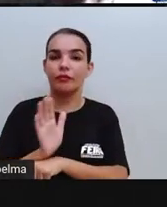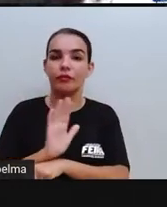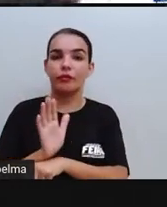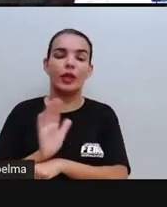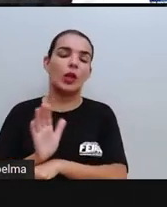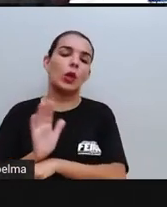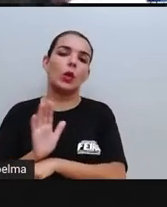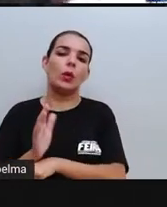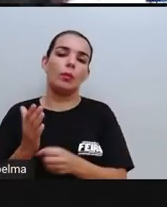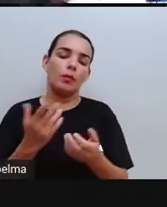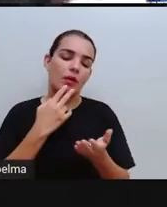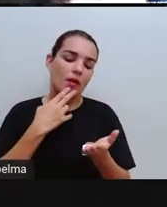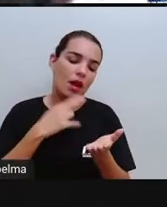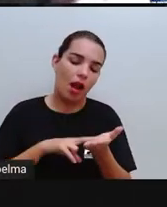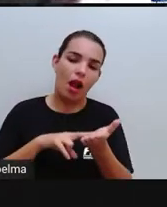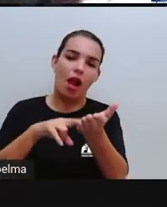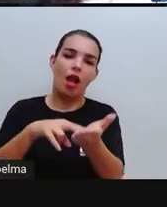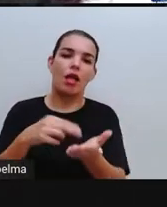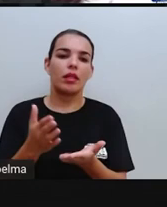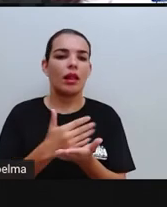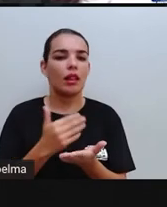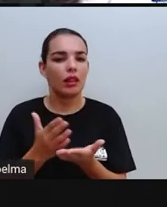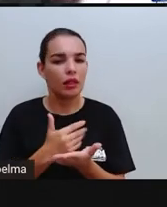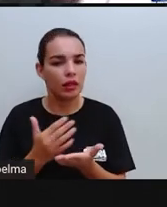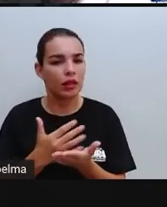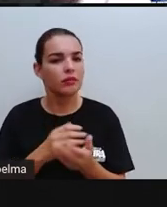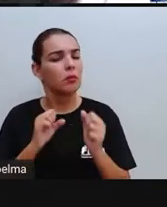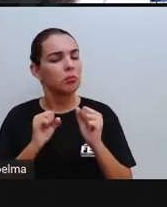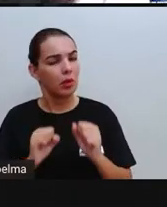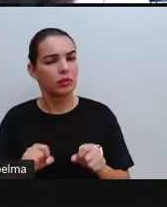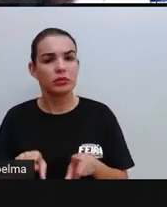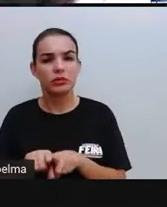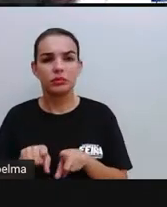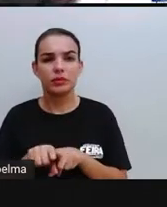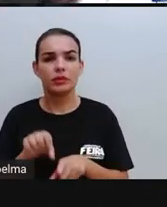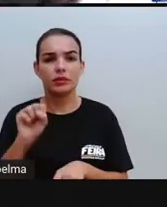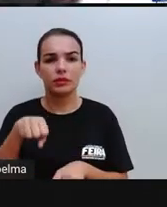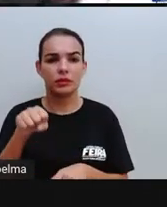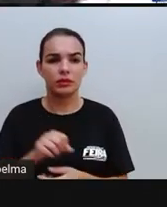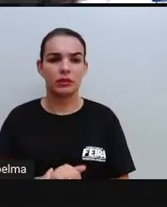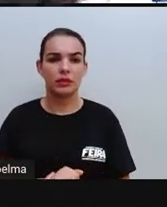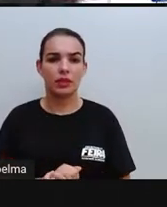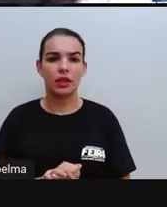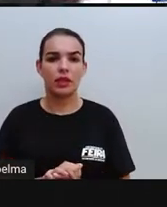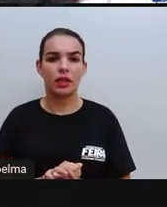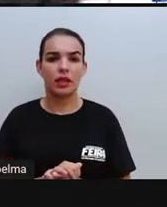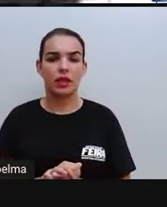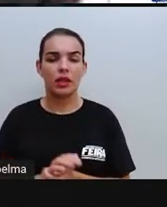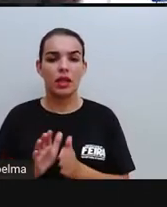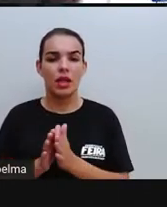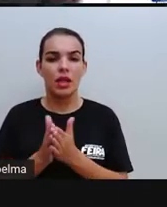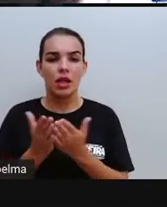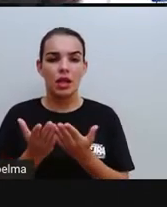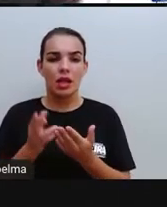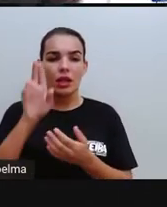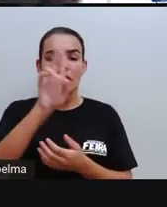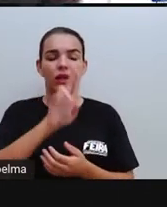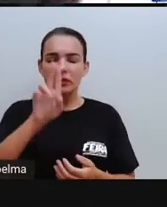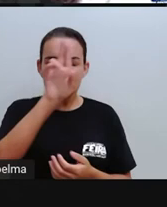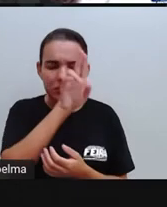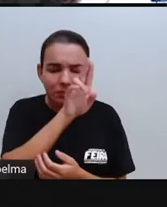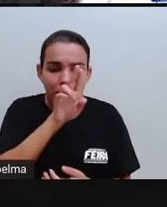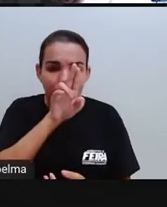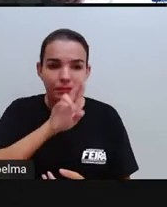diários, cartas, livros, tá bom? Quando utilizamos a fotografia para pesquisa,